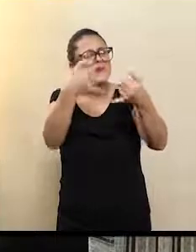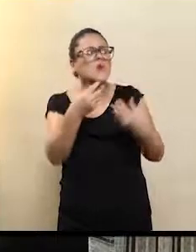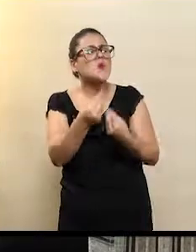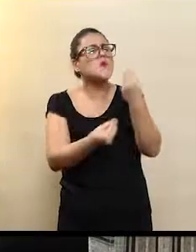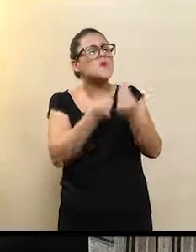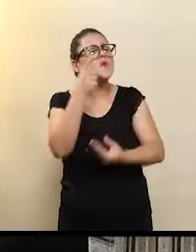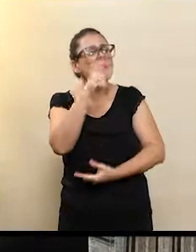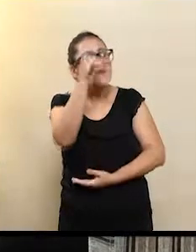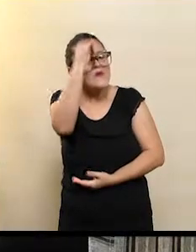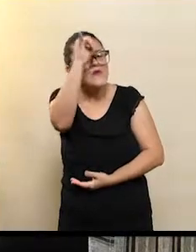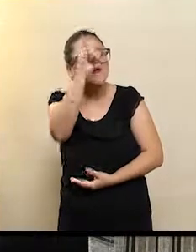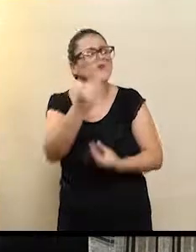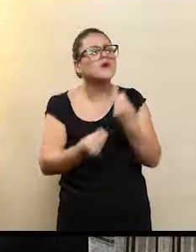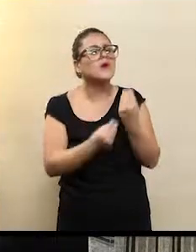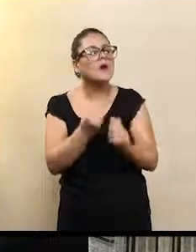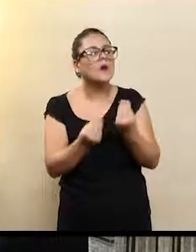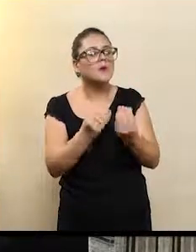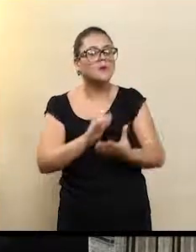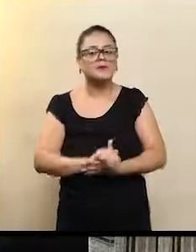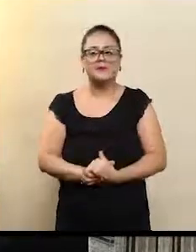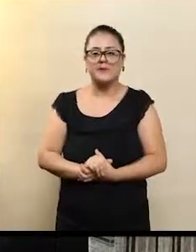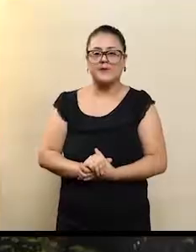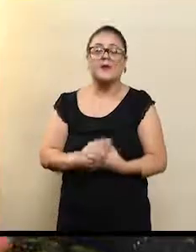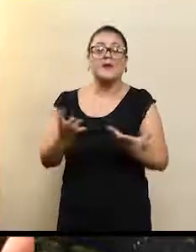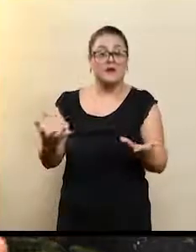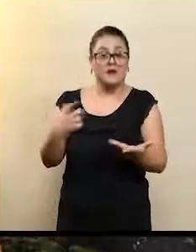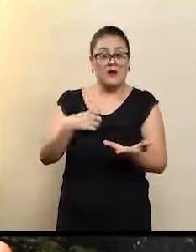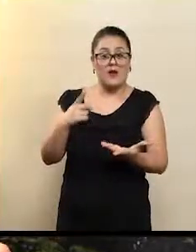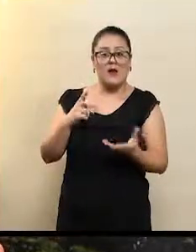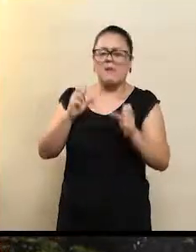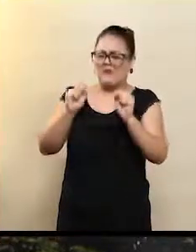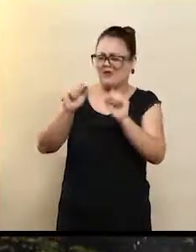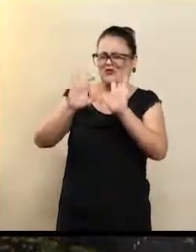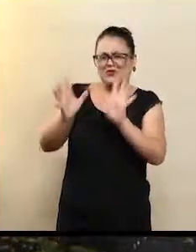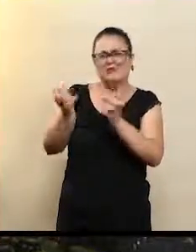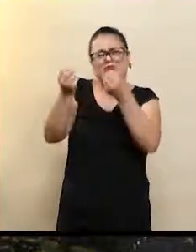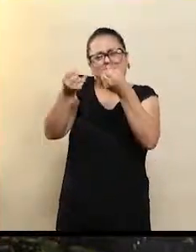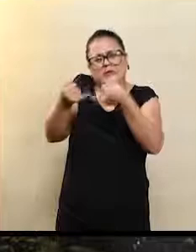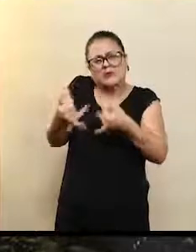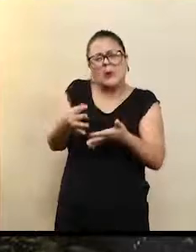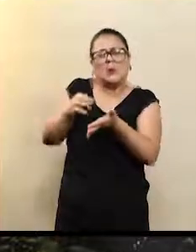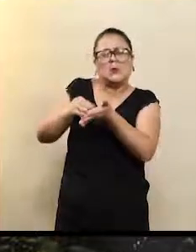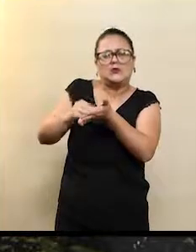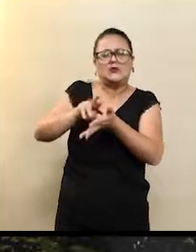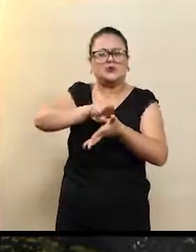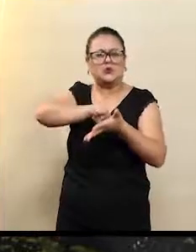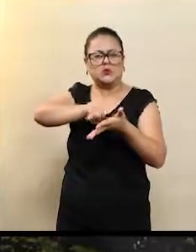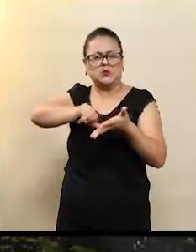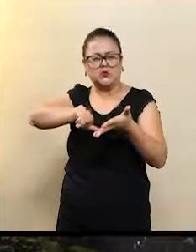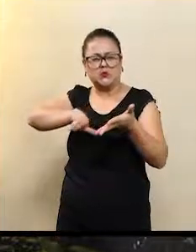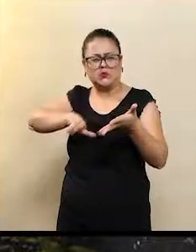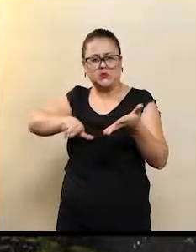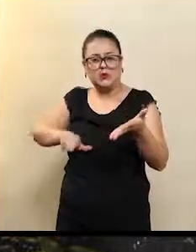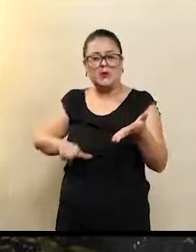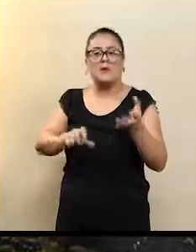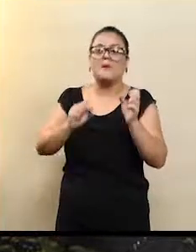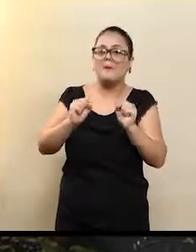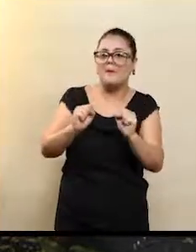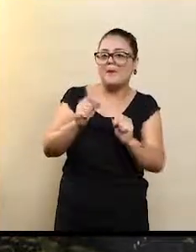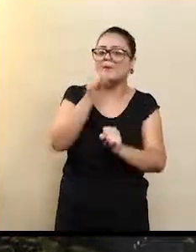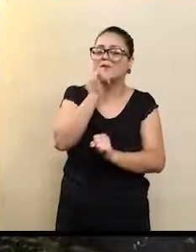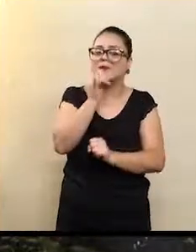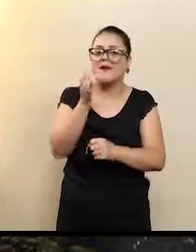pode evitar essa perda da audição? Bom, dentro das causas que eu comentei aqui, Então, por exemplo, as causas de surdez que acometem